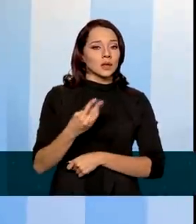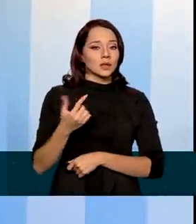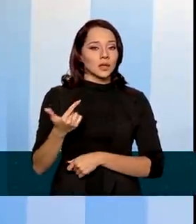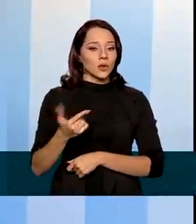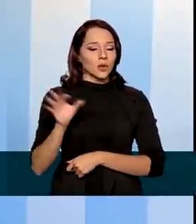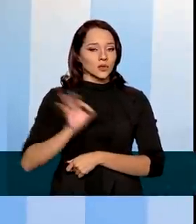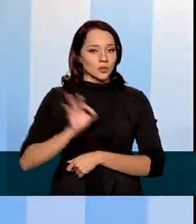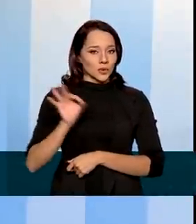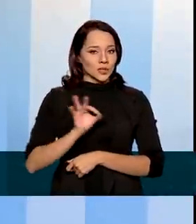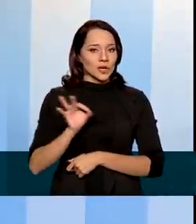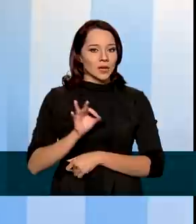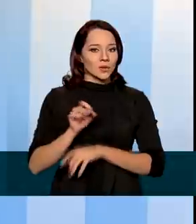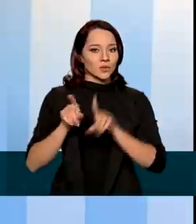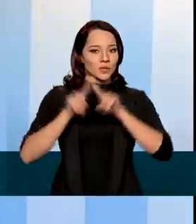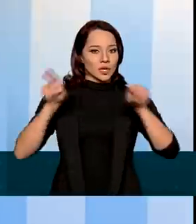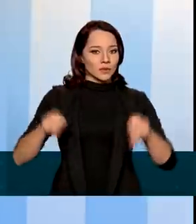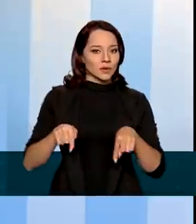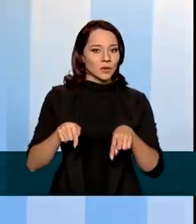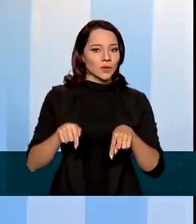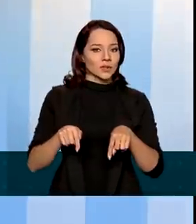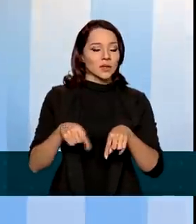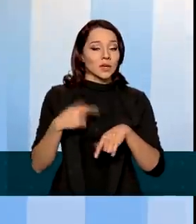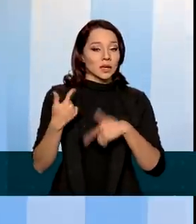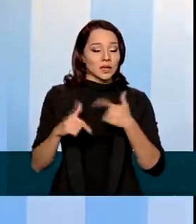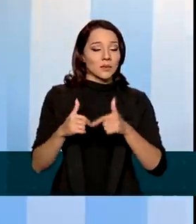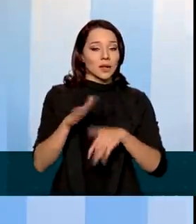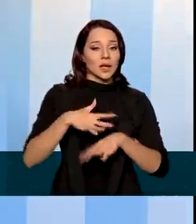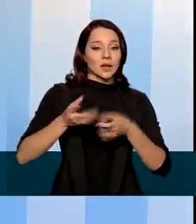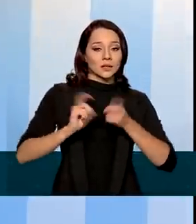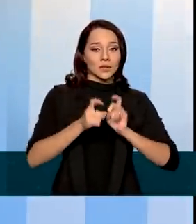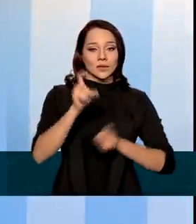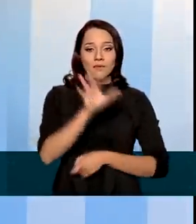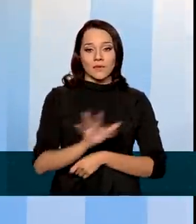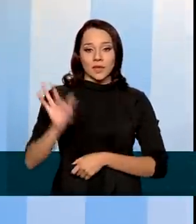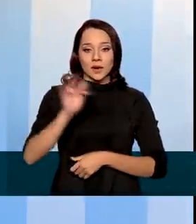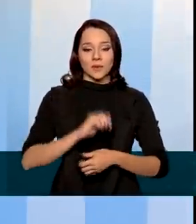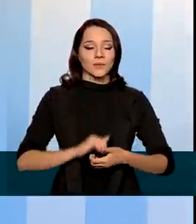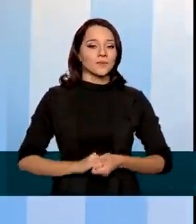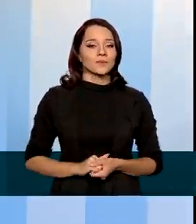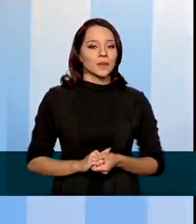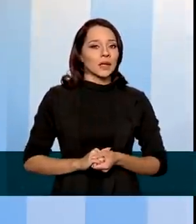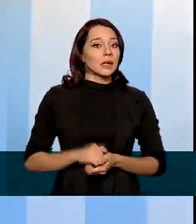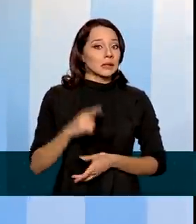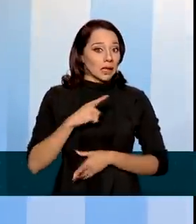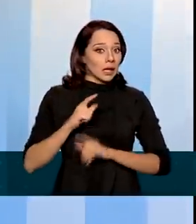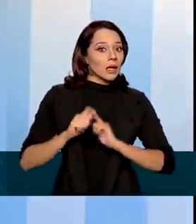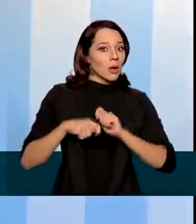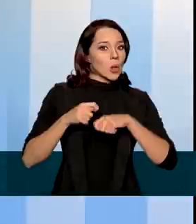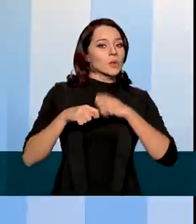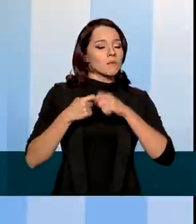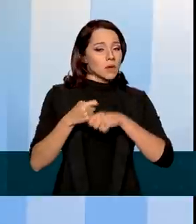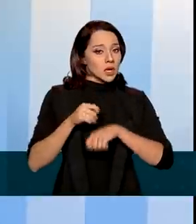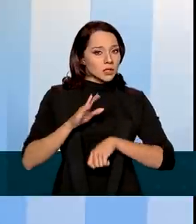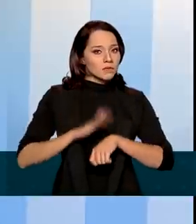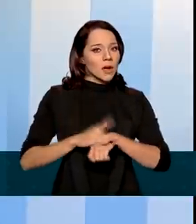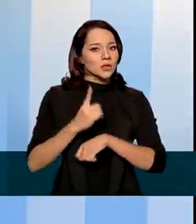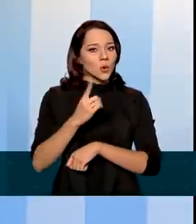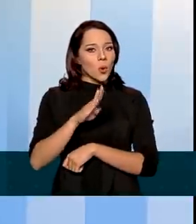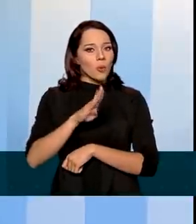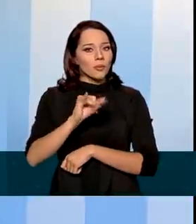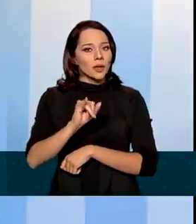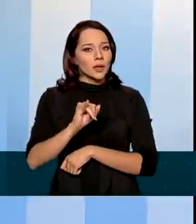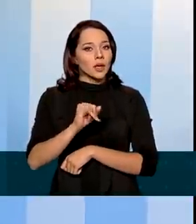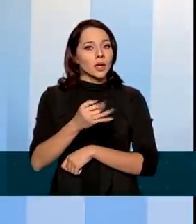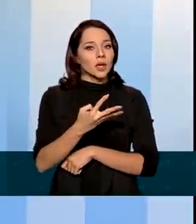% dos servidores ativos da administração federal, gerando uma economia de mais de 1 bilhão